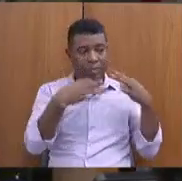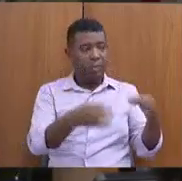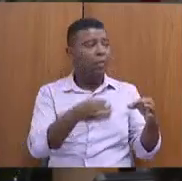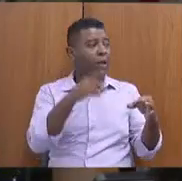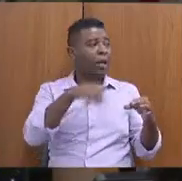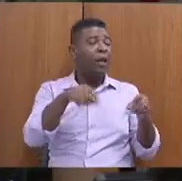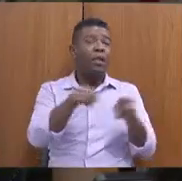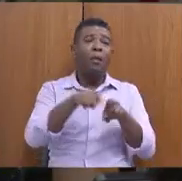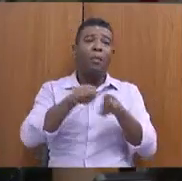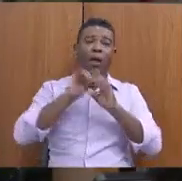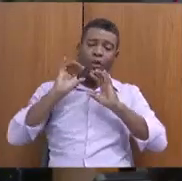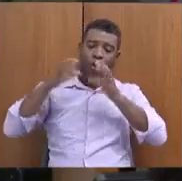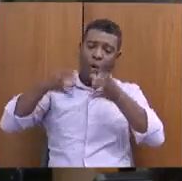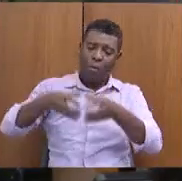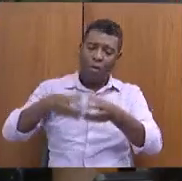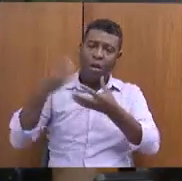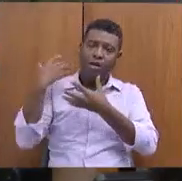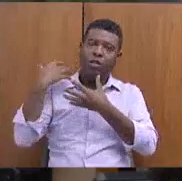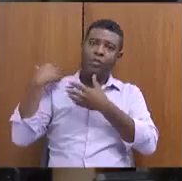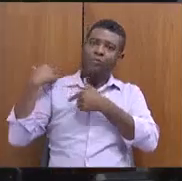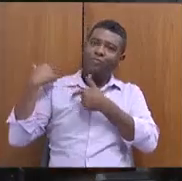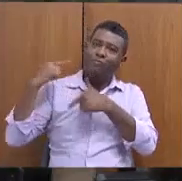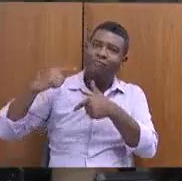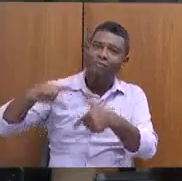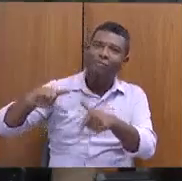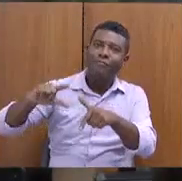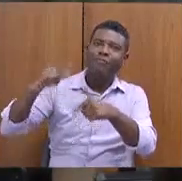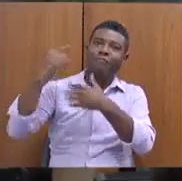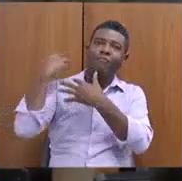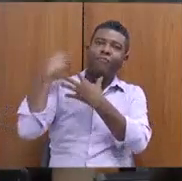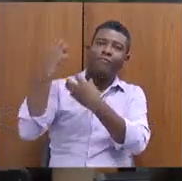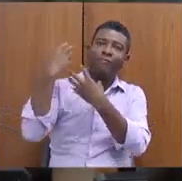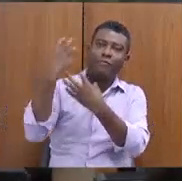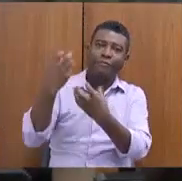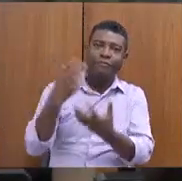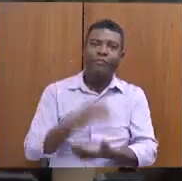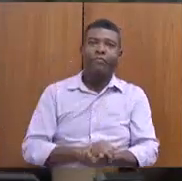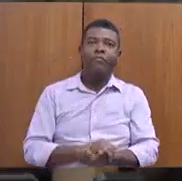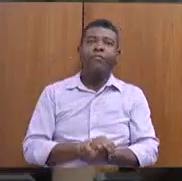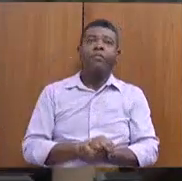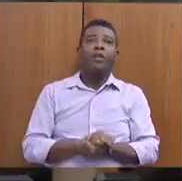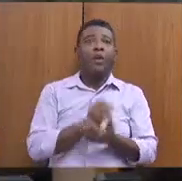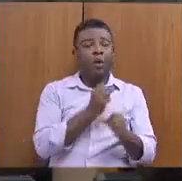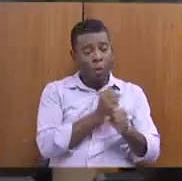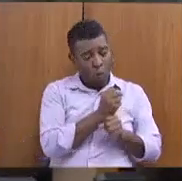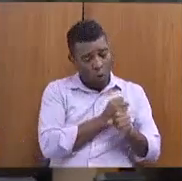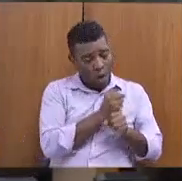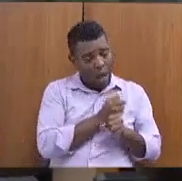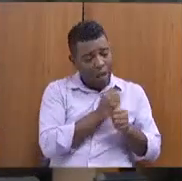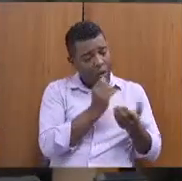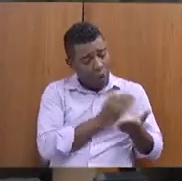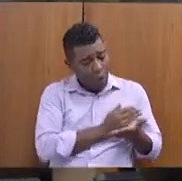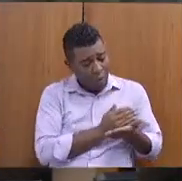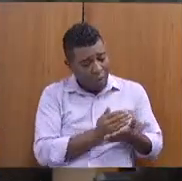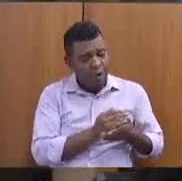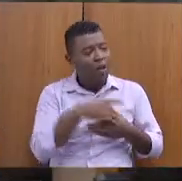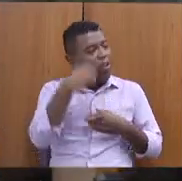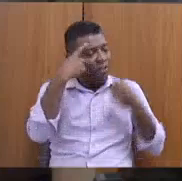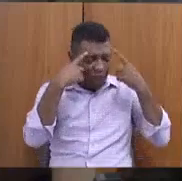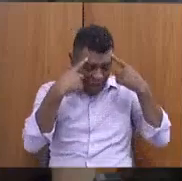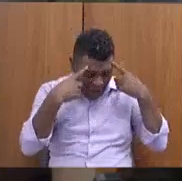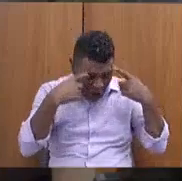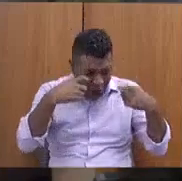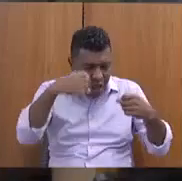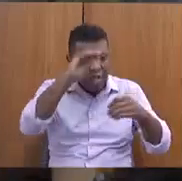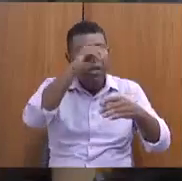Começamos o ano com uma série de situações de violência na escola, tiveram audiências, eu sei que a CEDES esteve